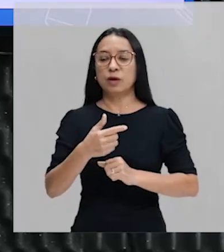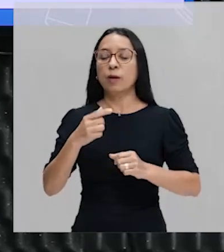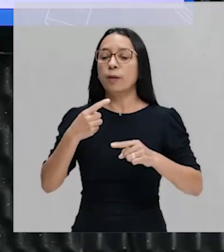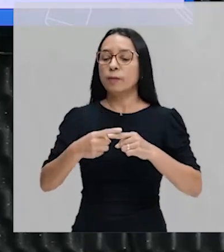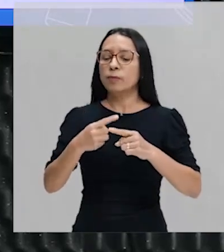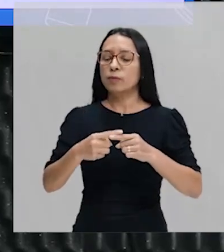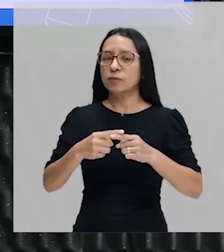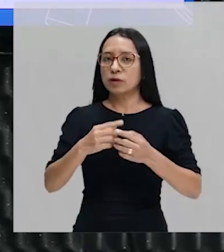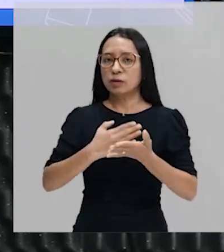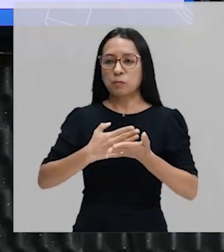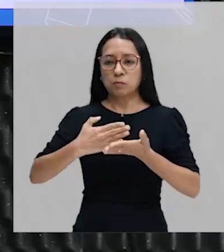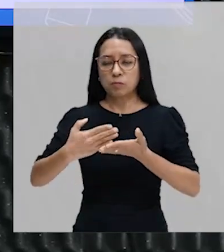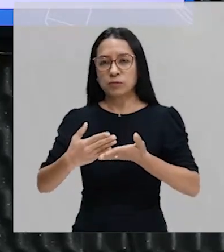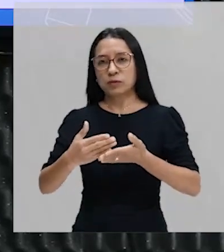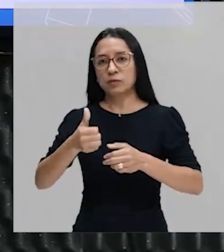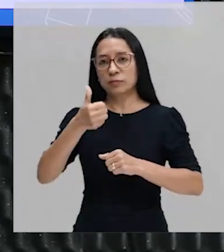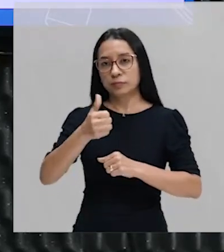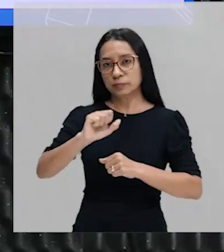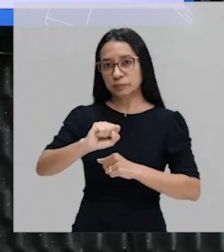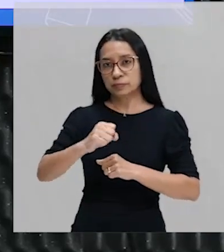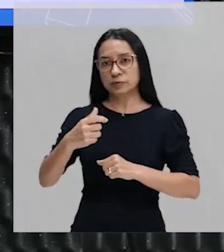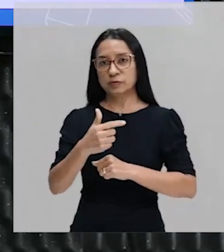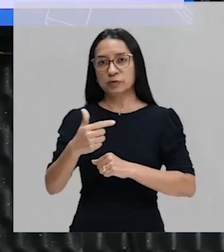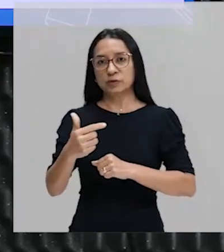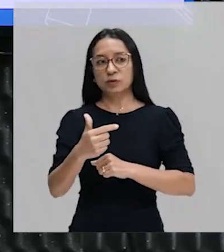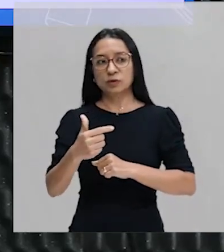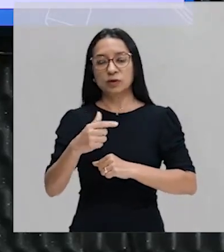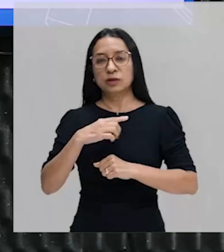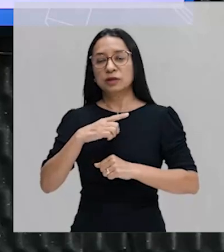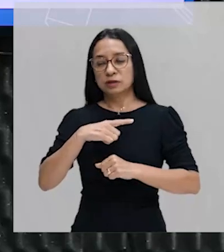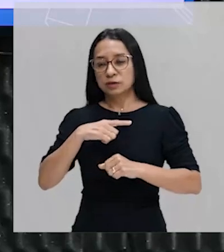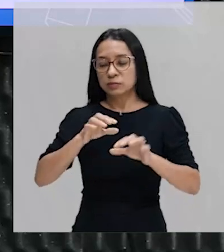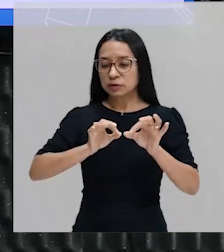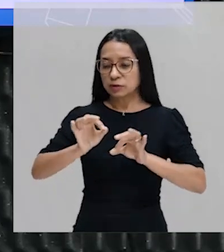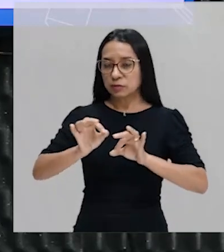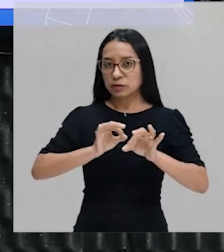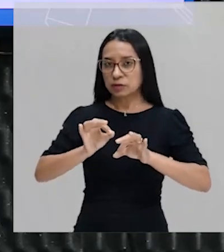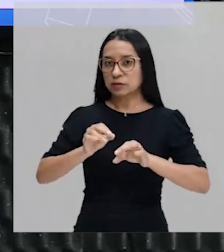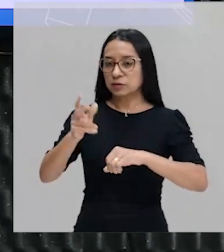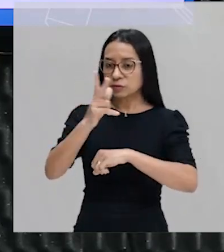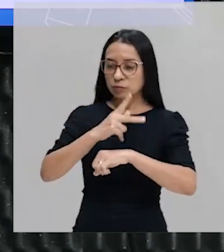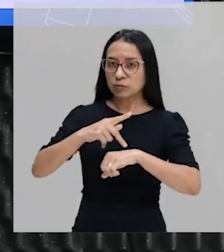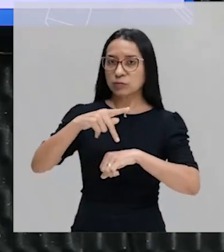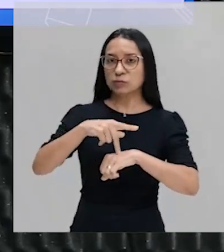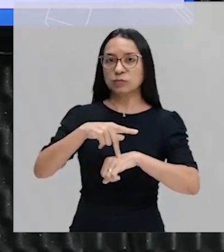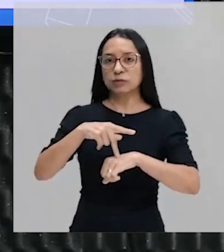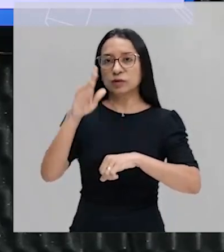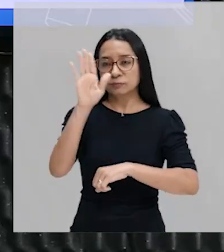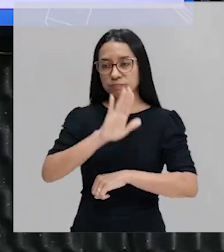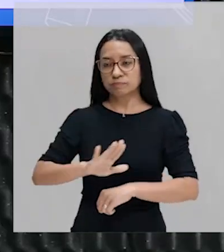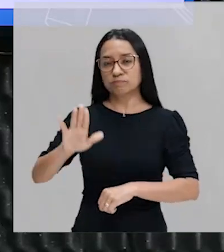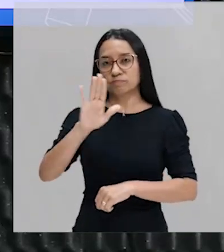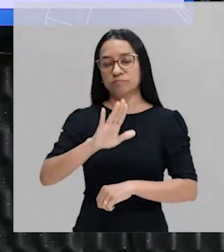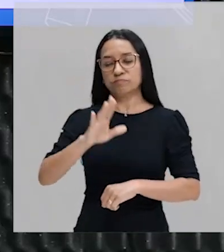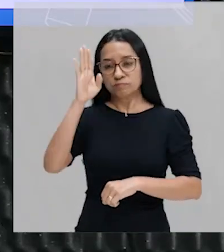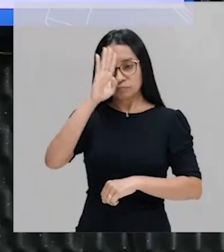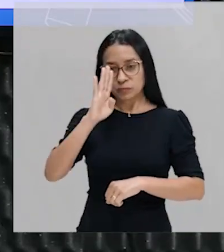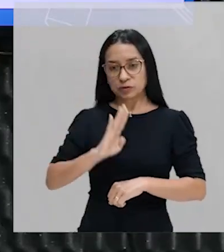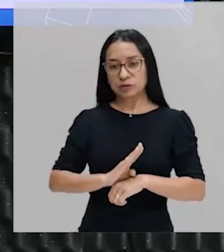é que nós temos a construção do Estado Nacional Brasileiro. Que nós temos a independência política